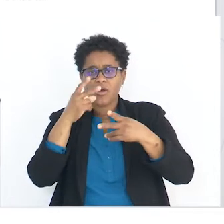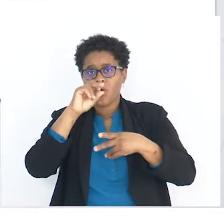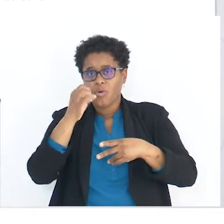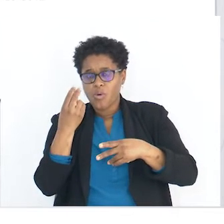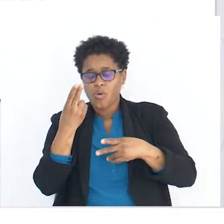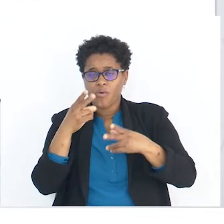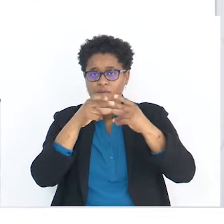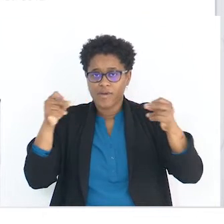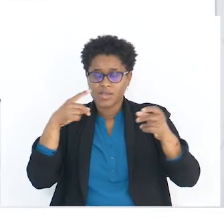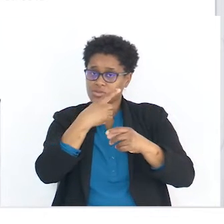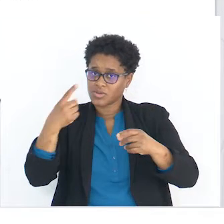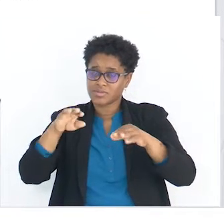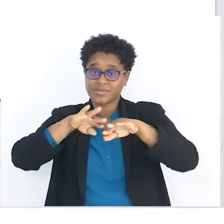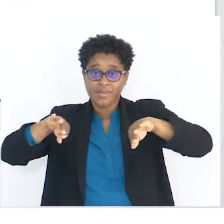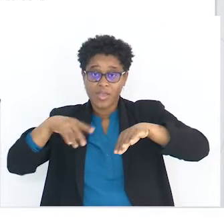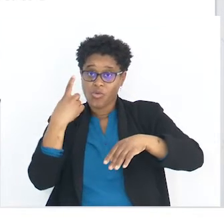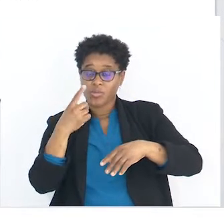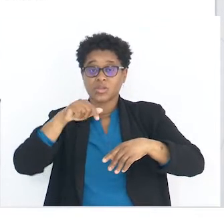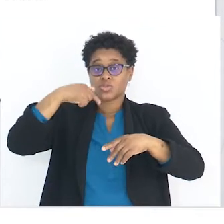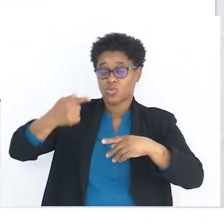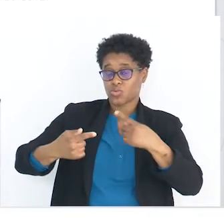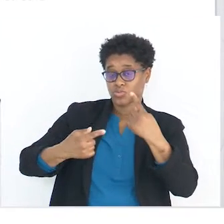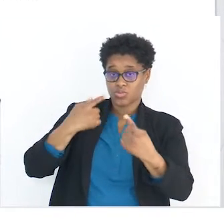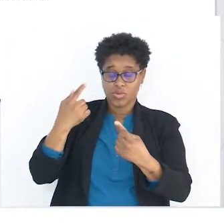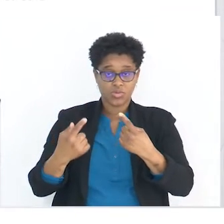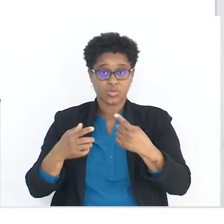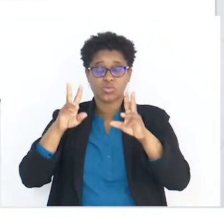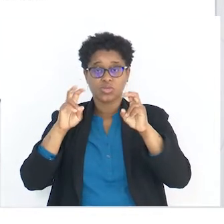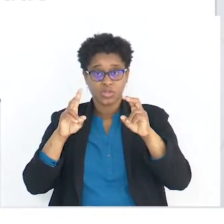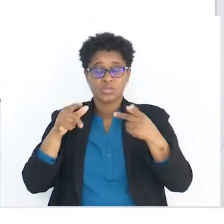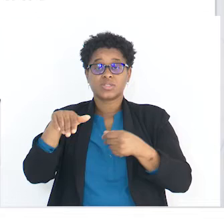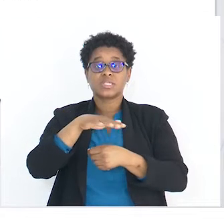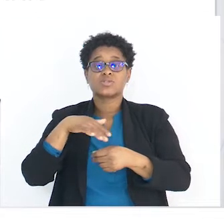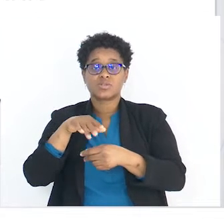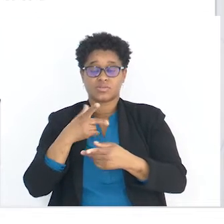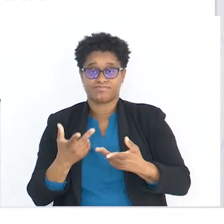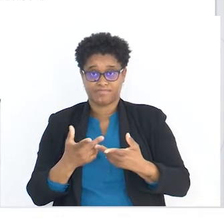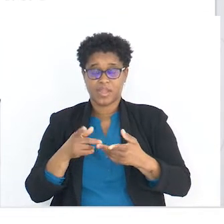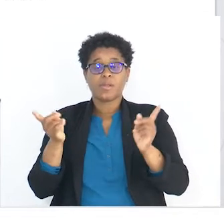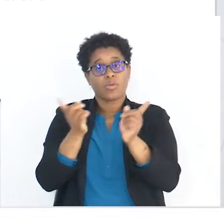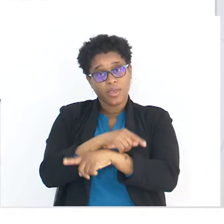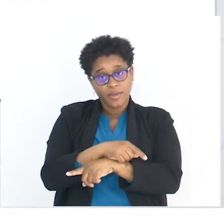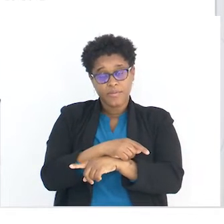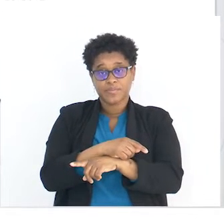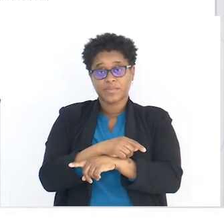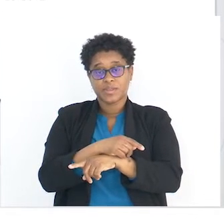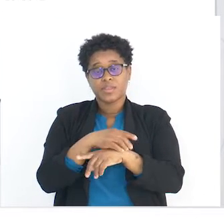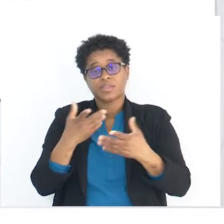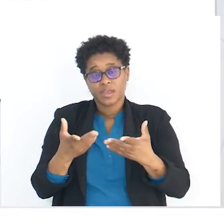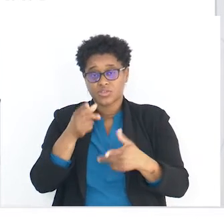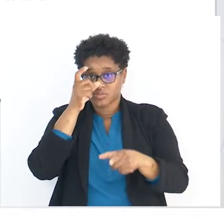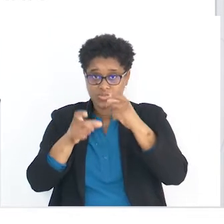isoladas, desligadas umas das outras e do contexto situacional discursivo. Pelo contrário,